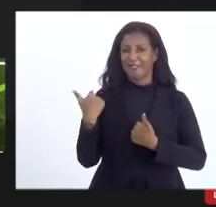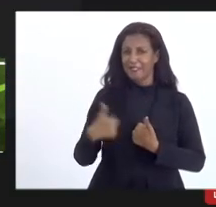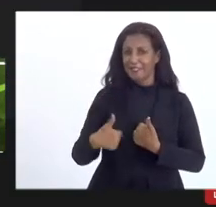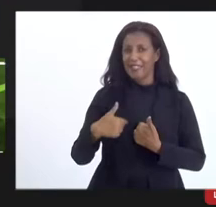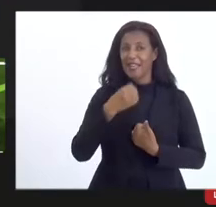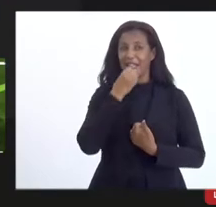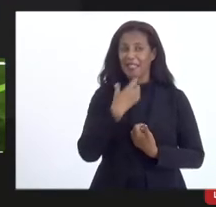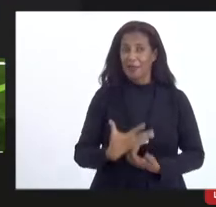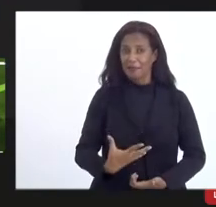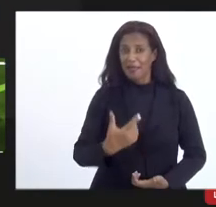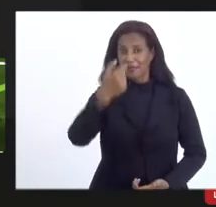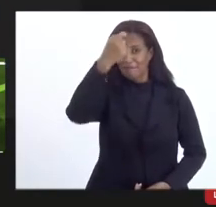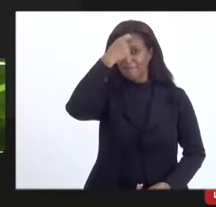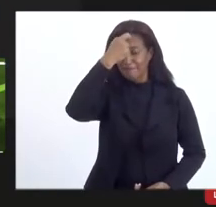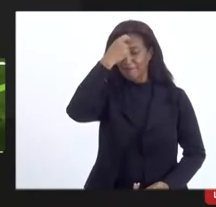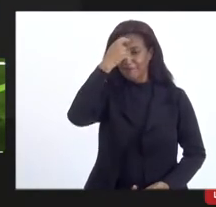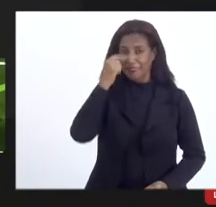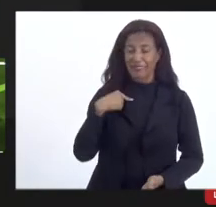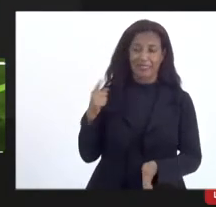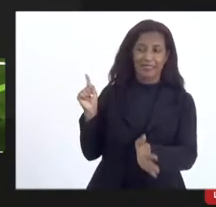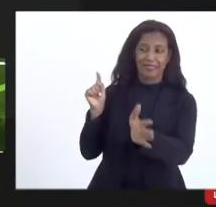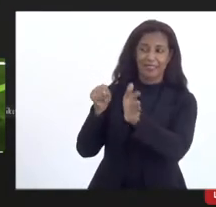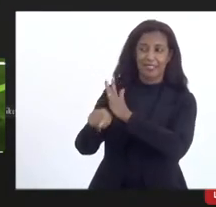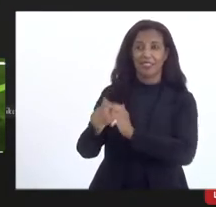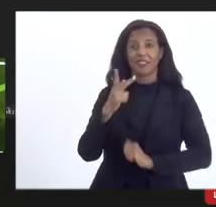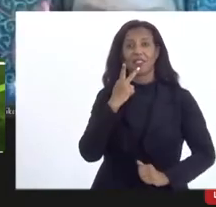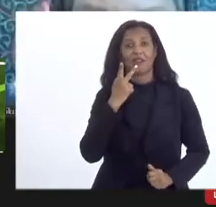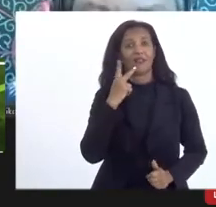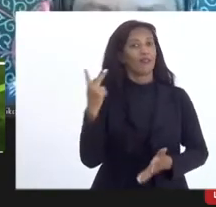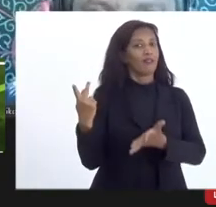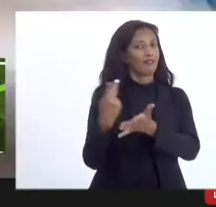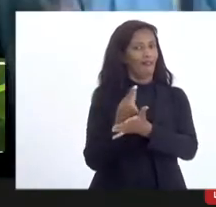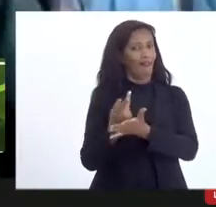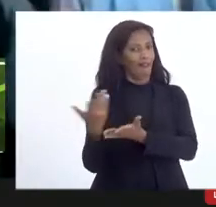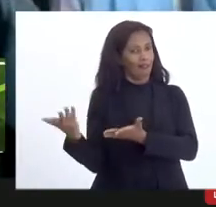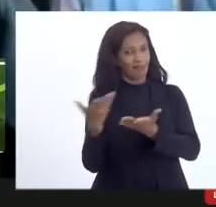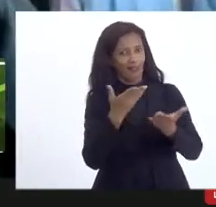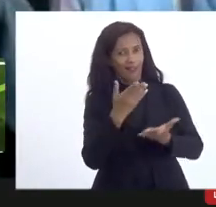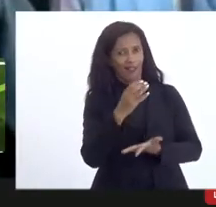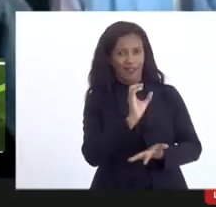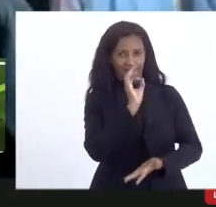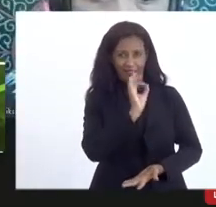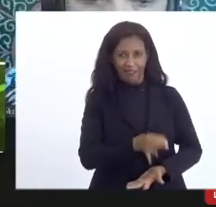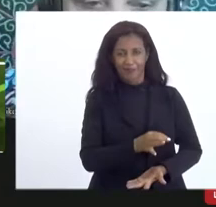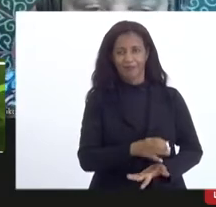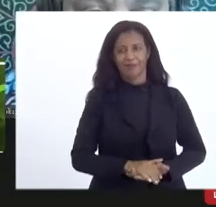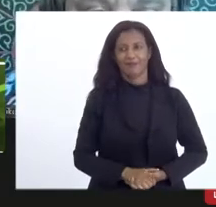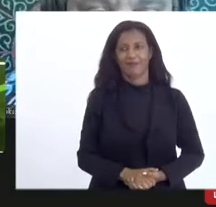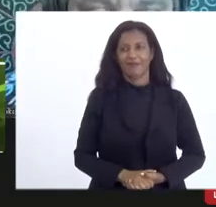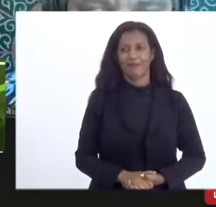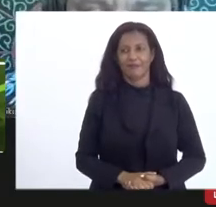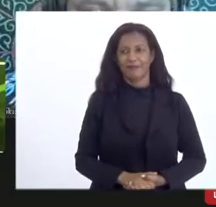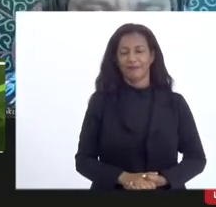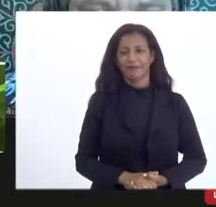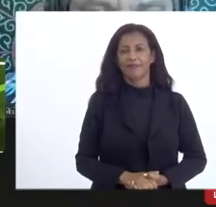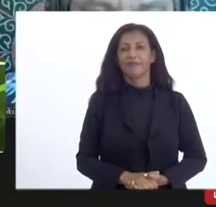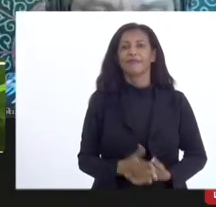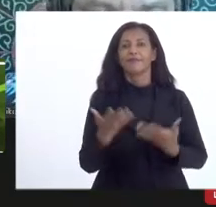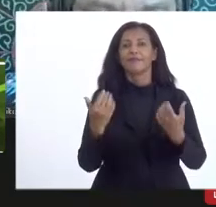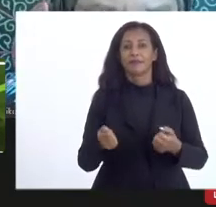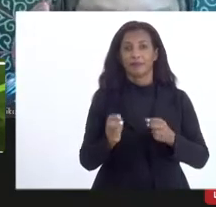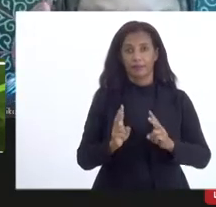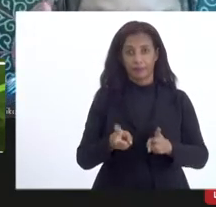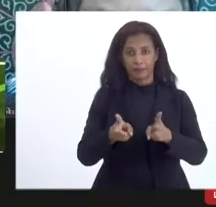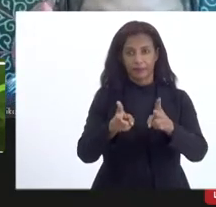perguntar para ela. Já estava falando errado. Não dei o crédito ao Eduardo, agora está dado o crédito. Vamos em frente,